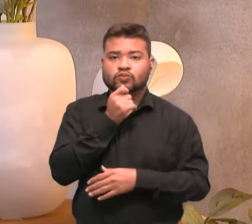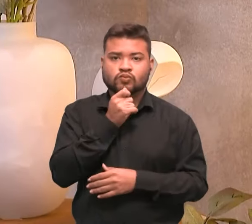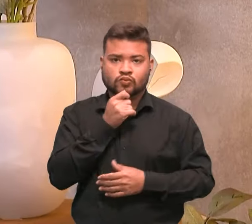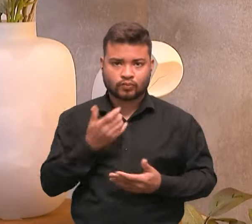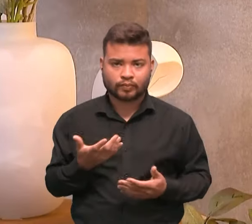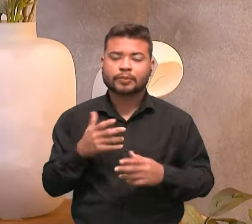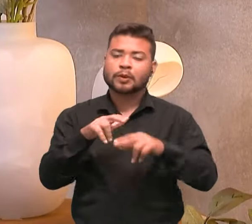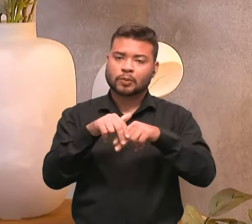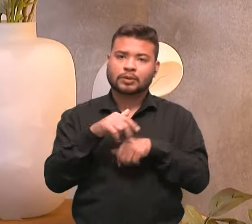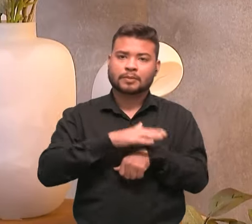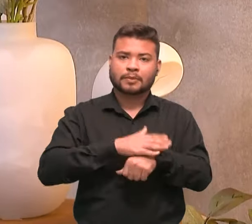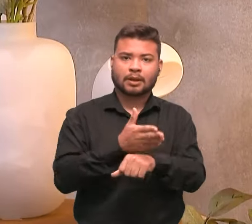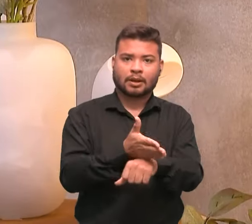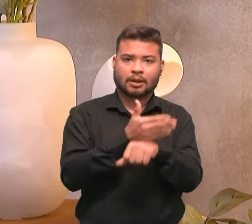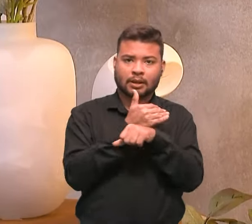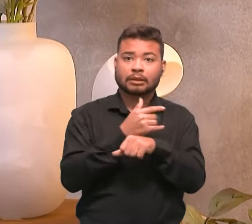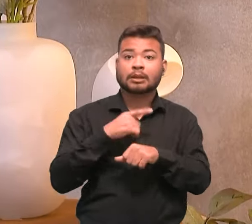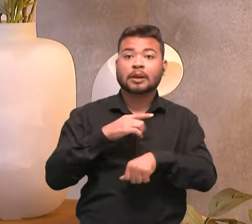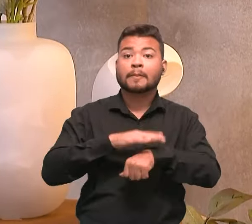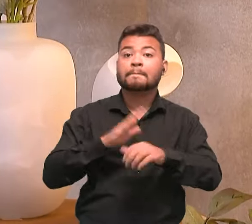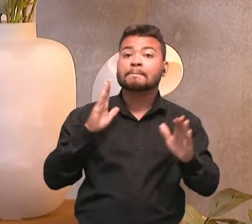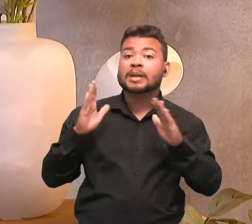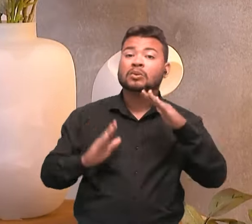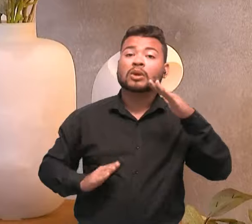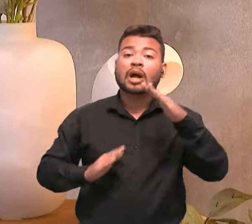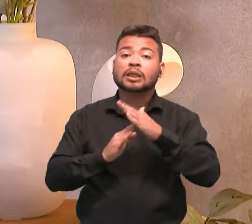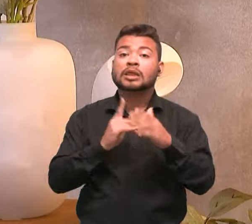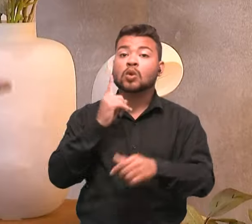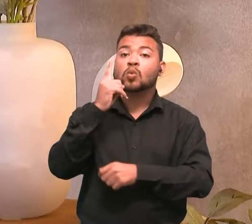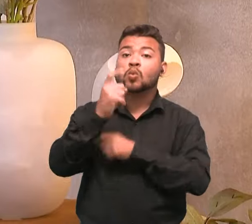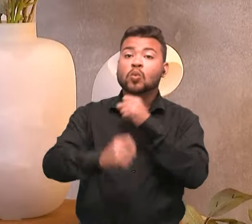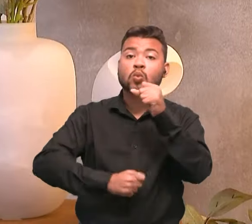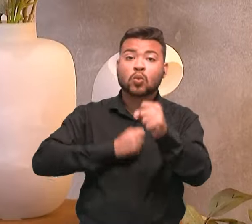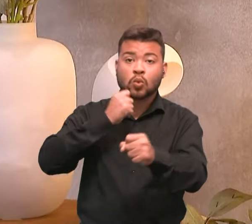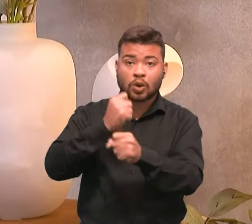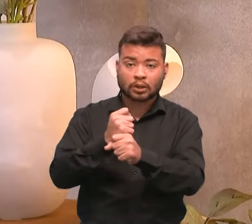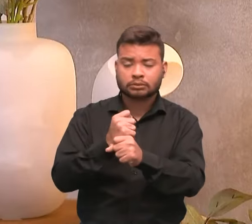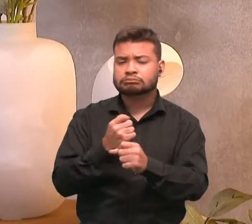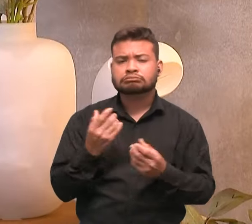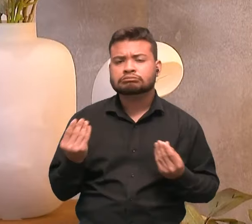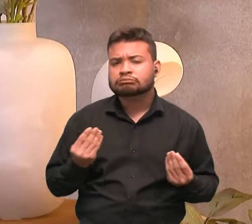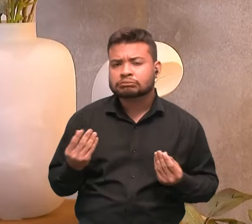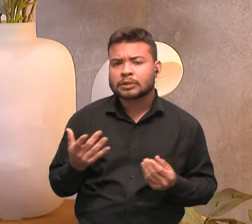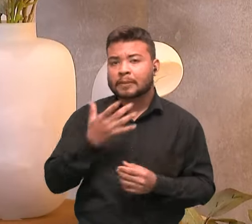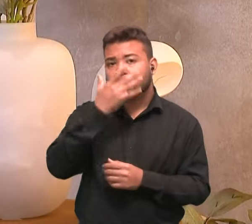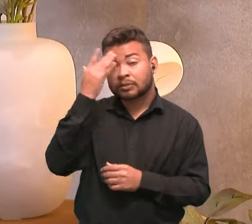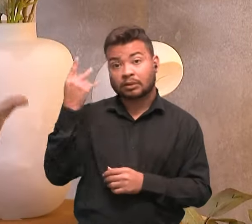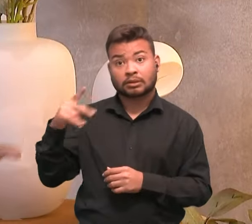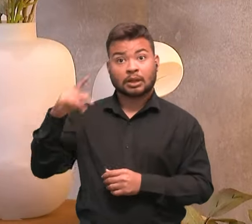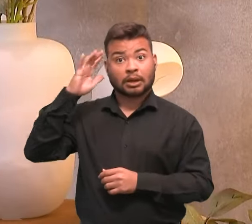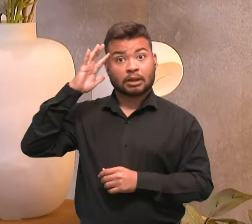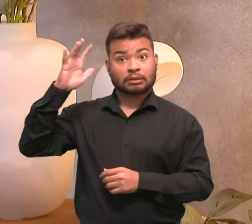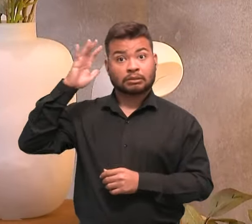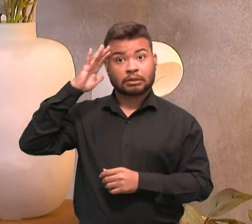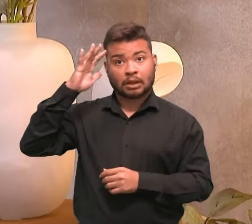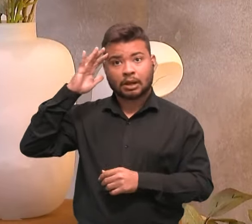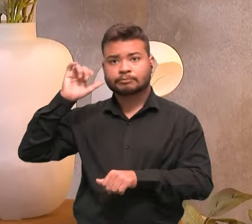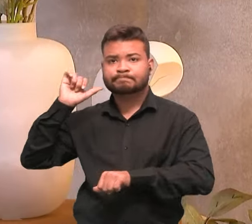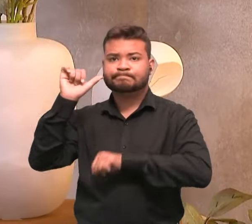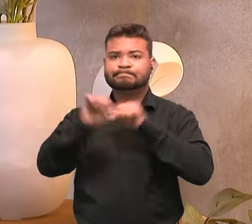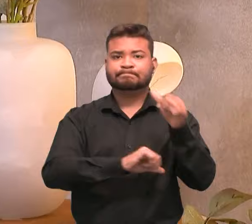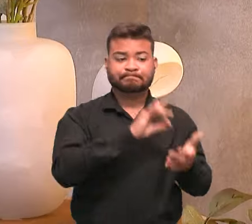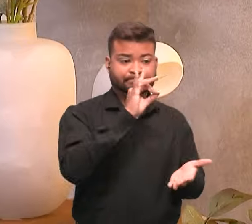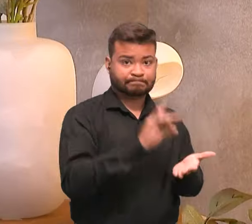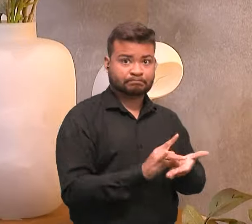ele tem uma jornada de até 12 meses, em que vamos tirar essa ideia da cabeça do empreendedor e dar uma formalização de